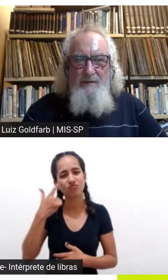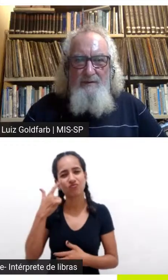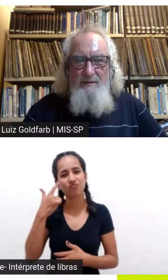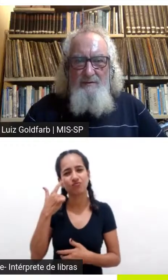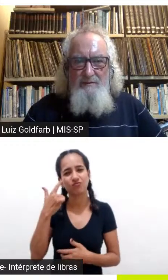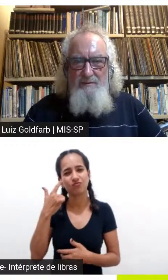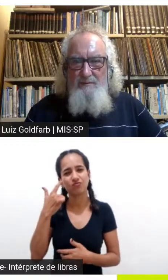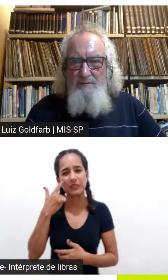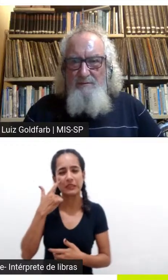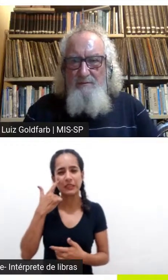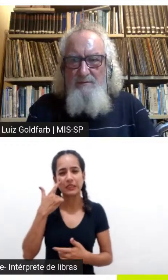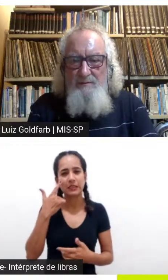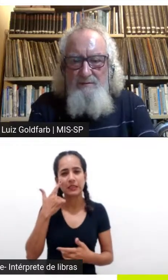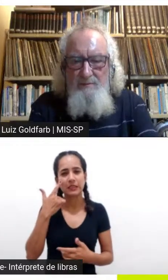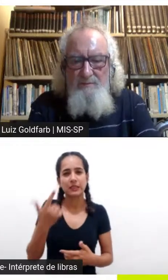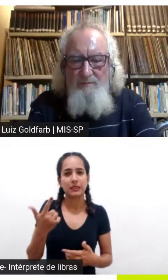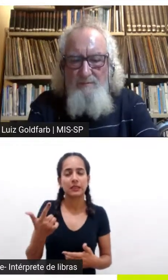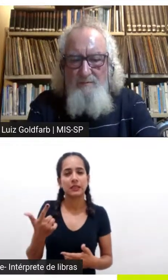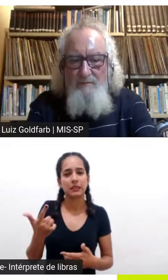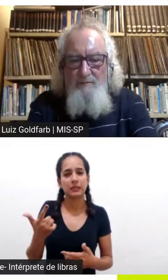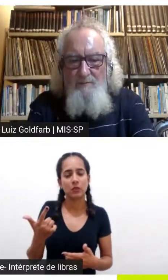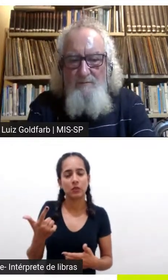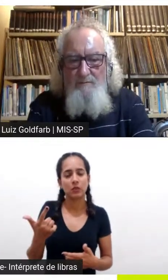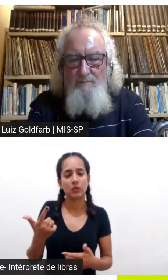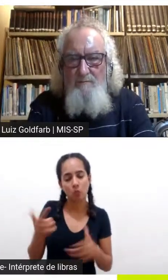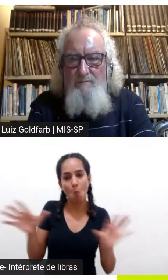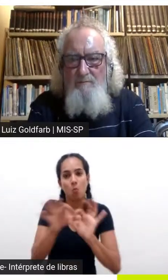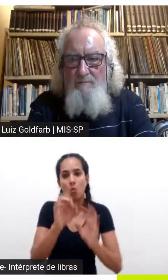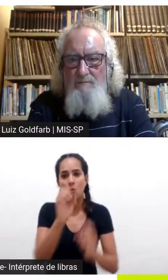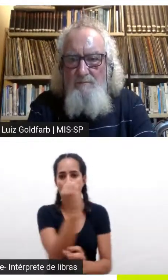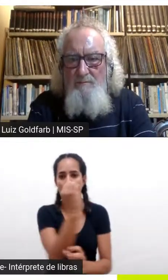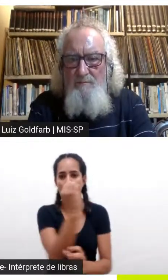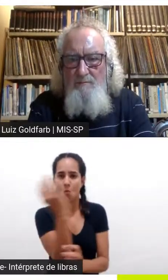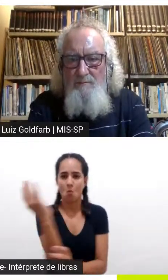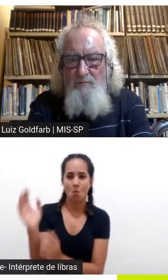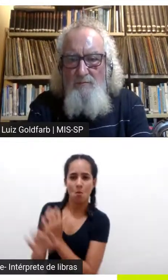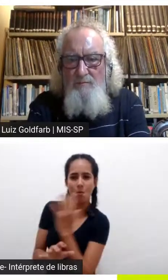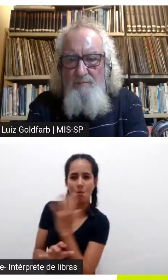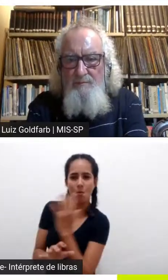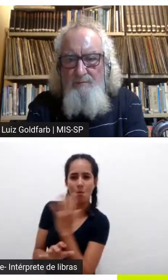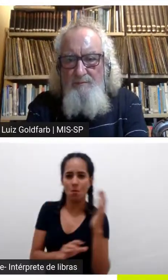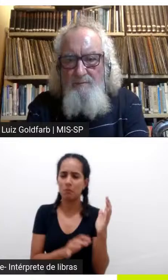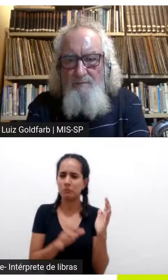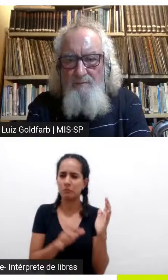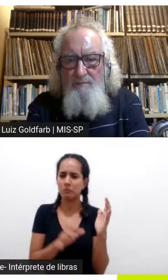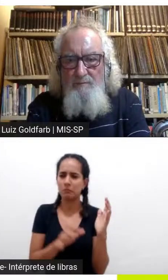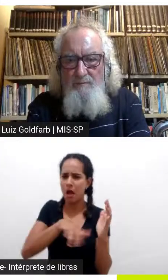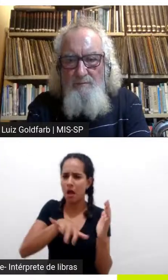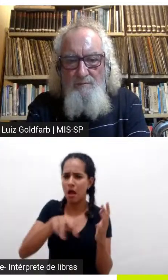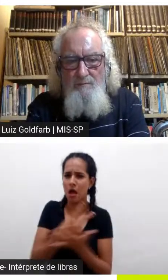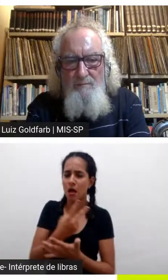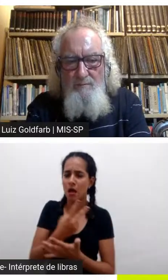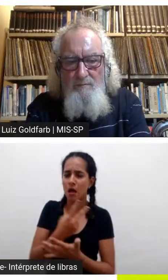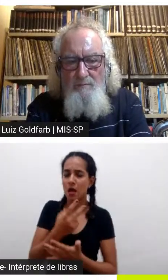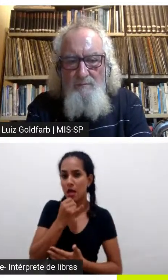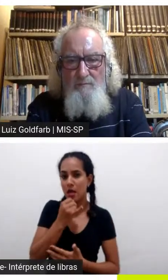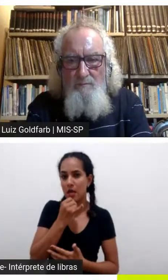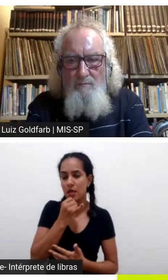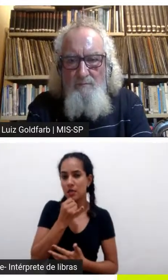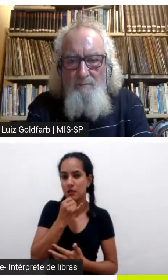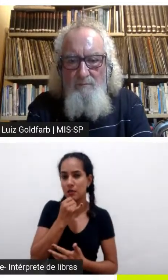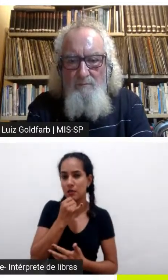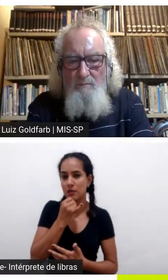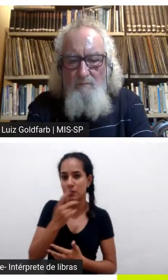consonância com os ecossistemas eles passam por algumas coisas bem práticas que eu acho que é o poder do exemplo então você tem que provar que um novo sistema